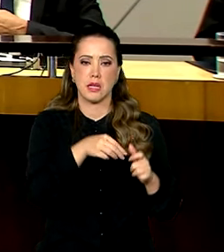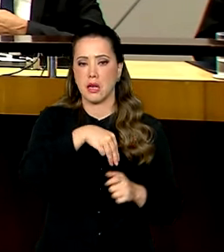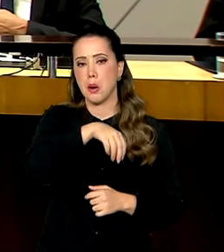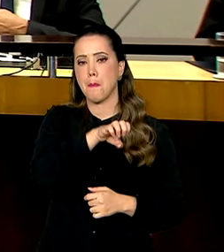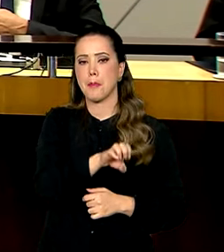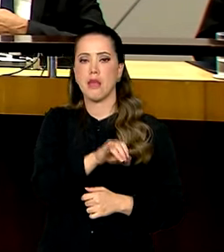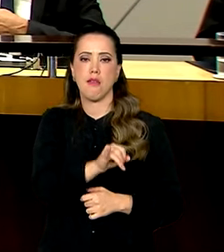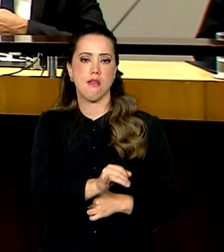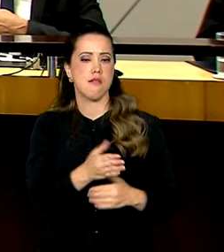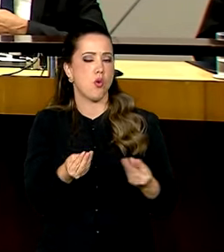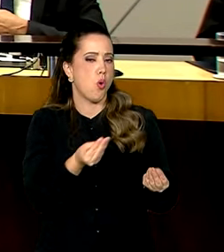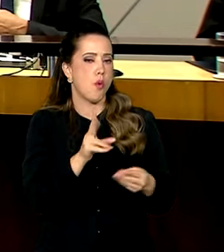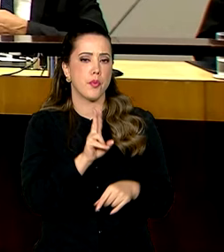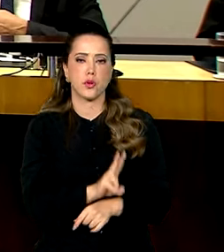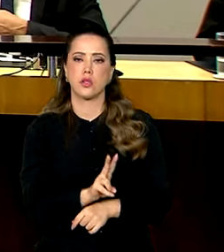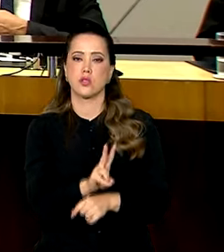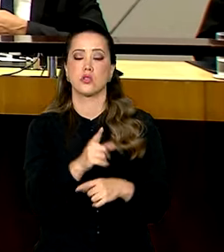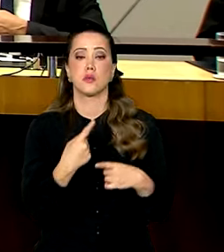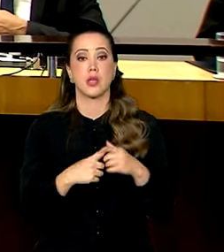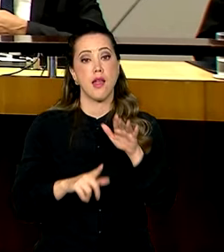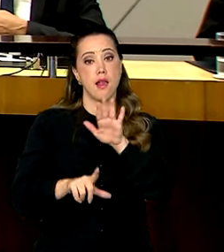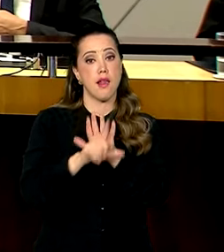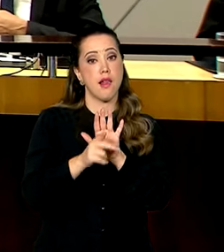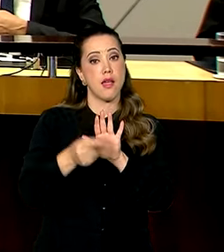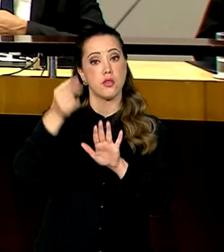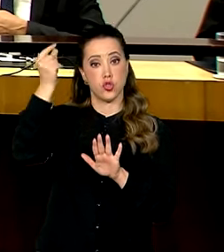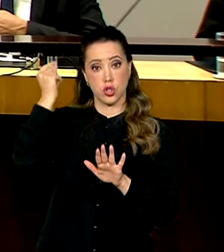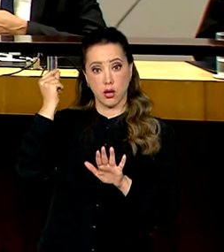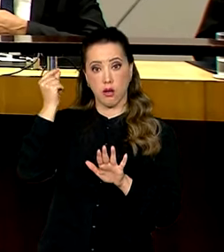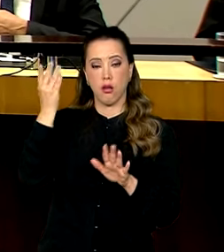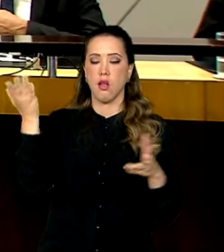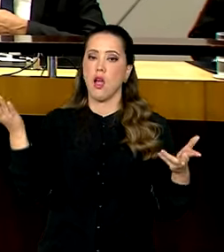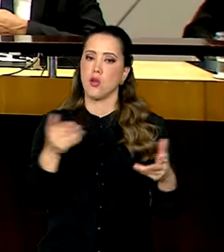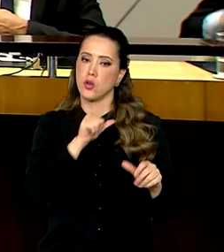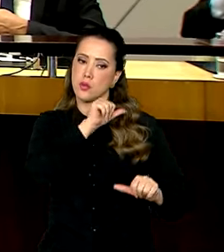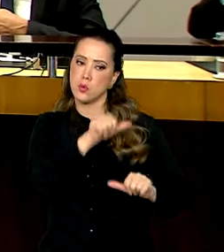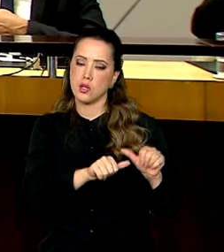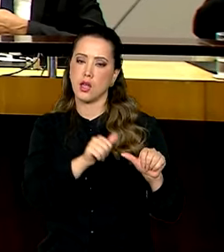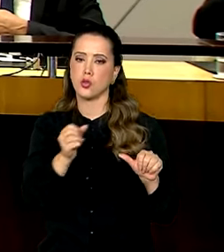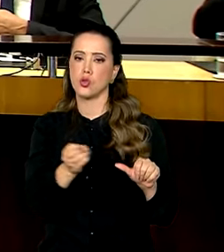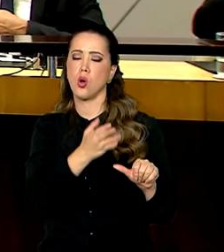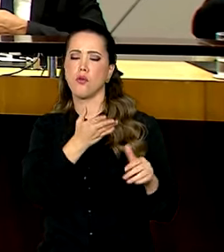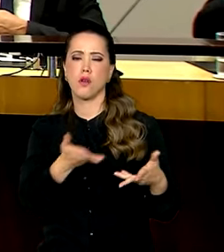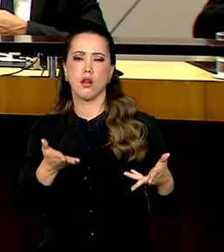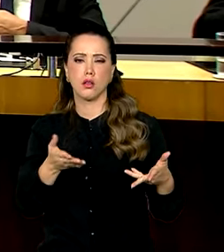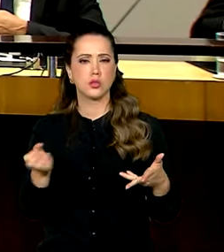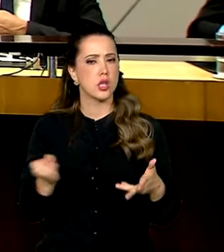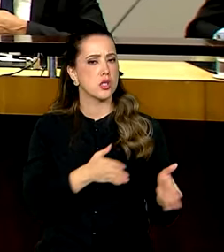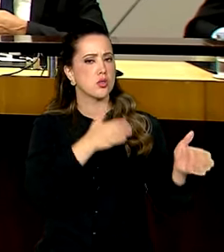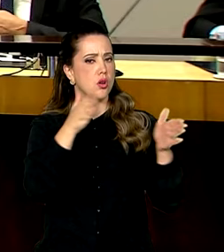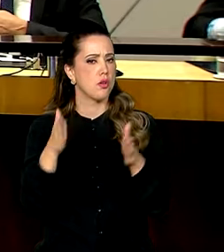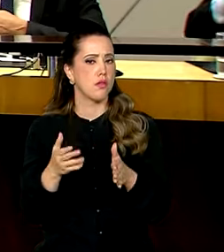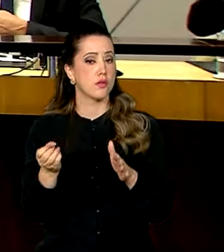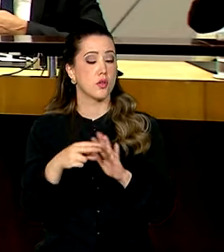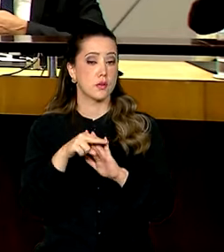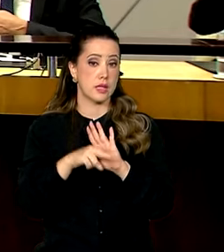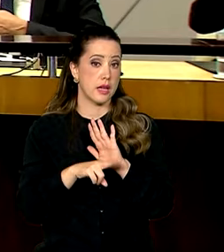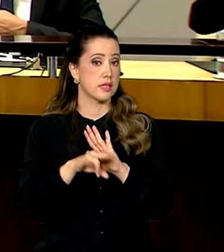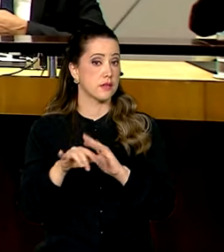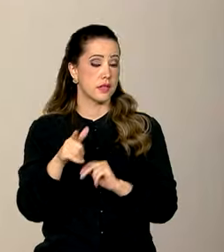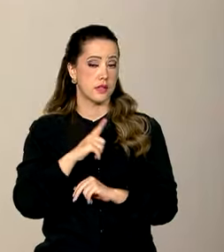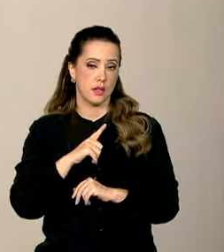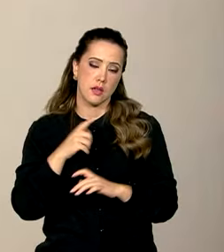reforma? Porque nós tínhamos legislações para aquela antiga, nós estamos mudando para uma nova. Nessa nova, outras regras surgirão.